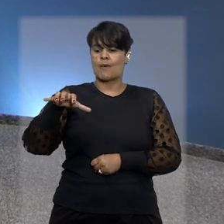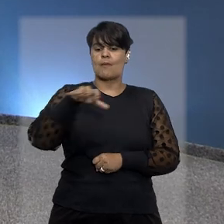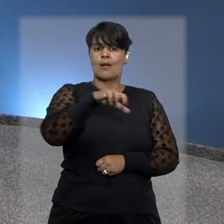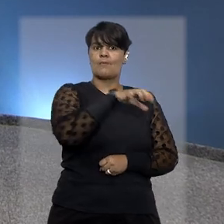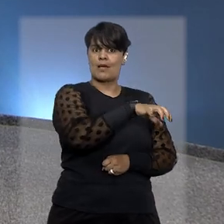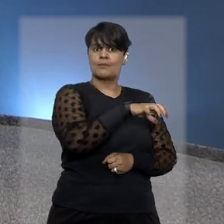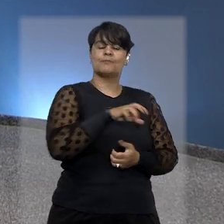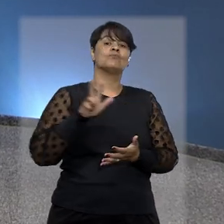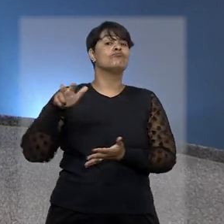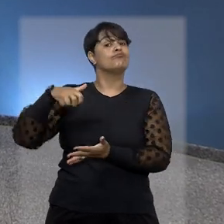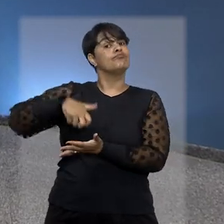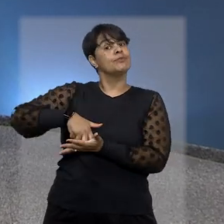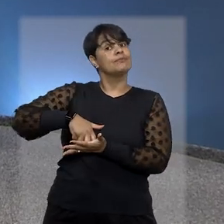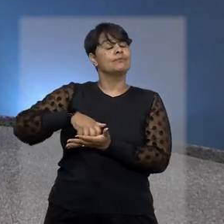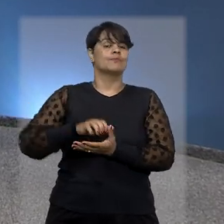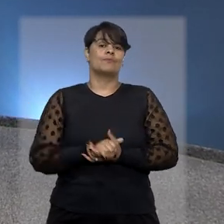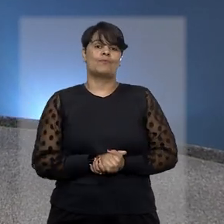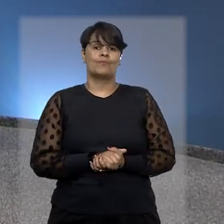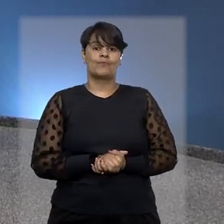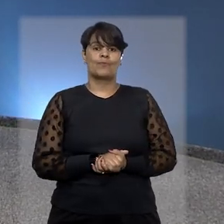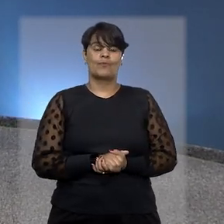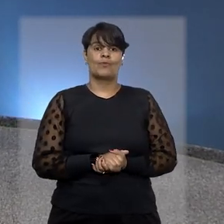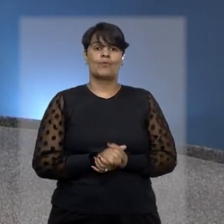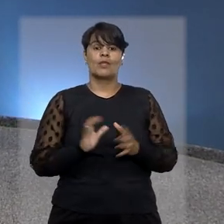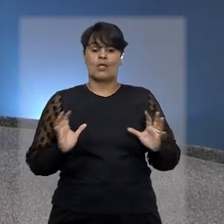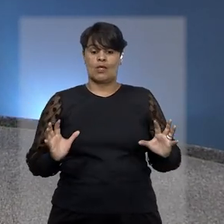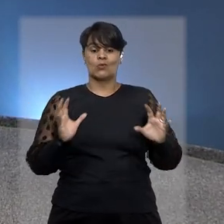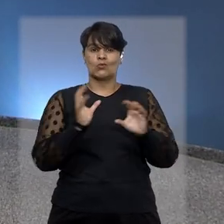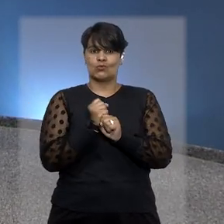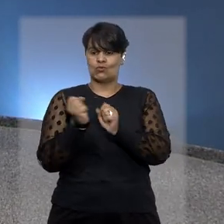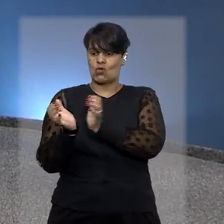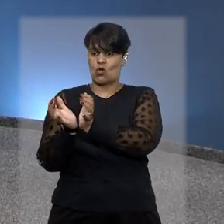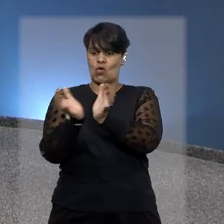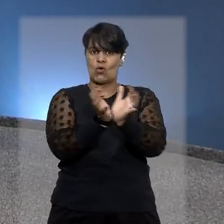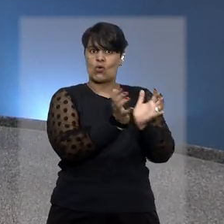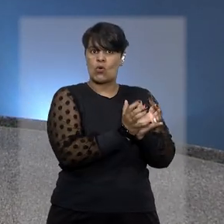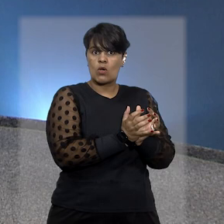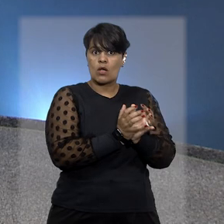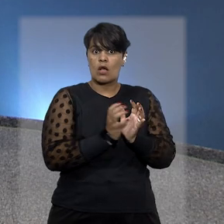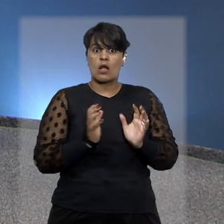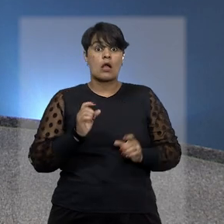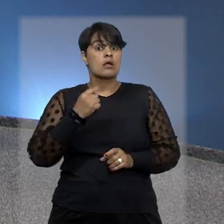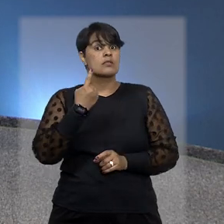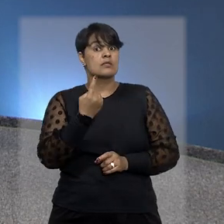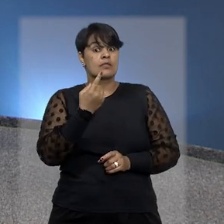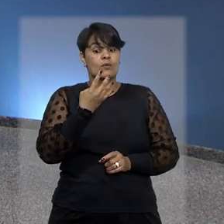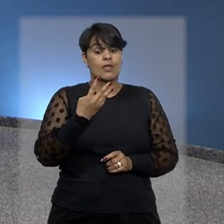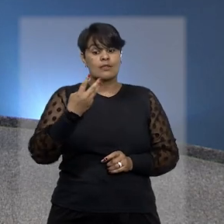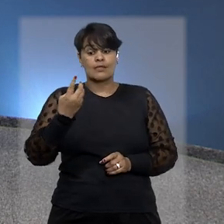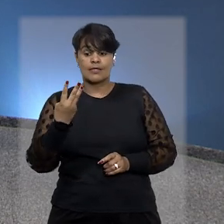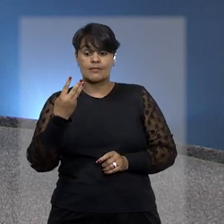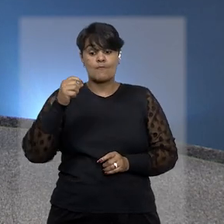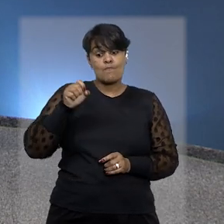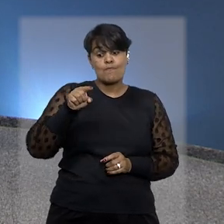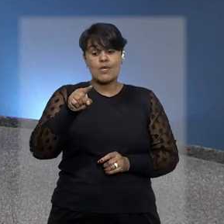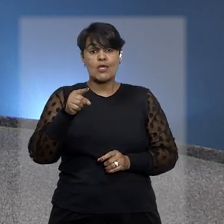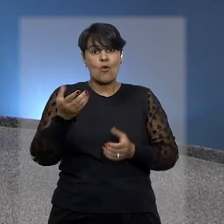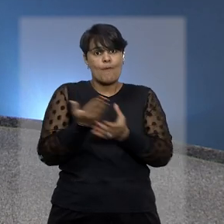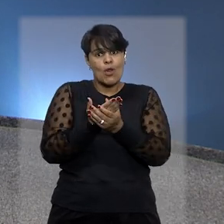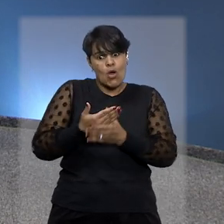julgadores de direito penal. Somados, os três colegiados julgaram mais de 143 mil